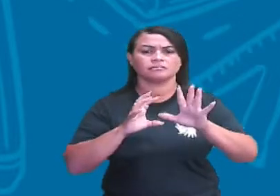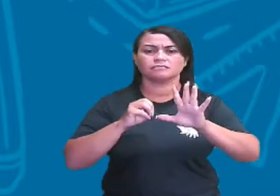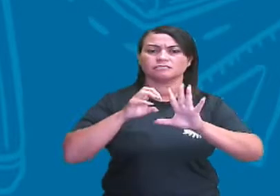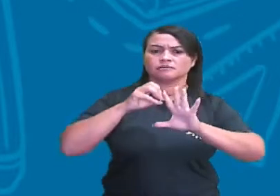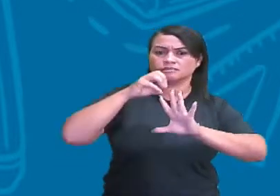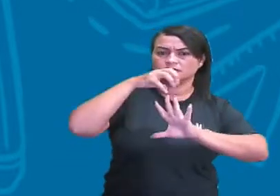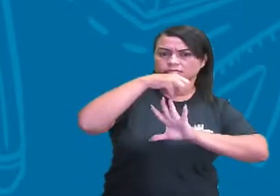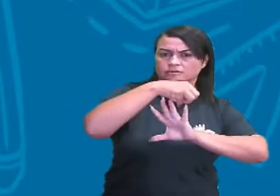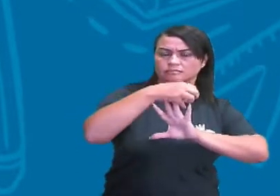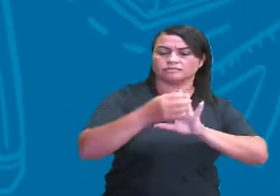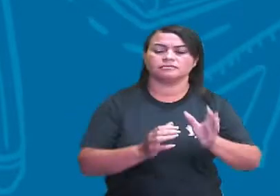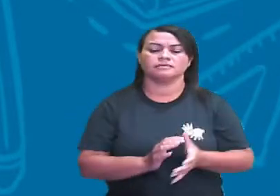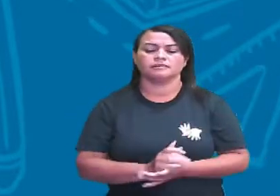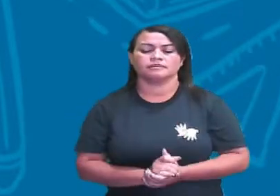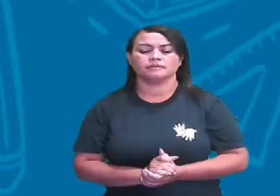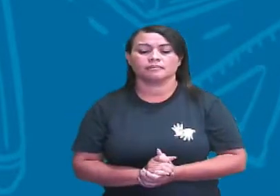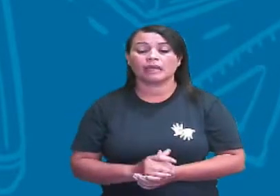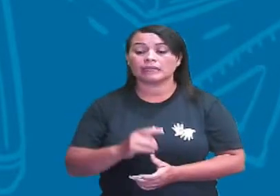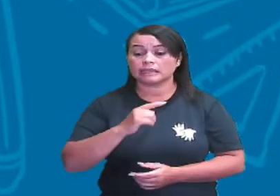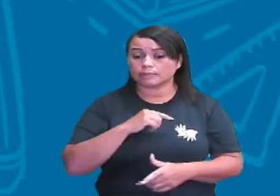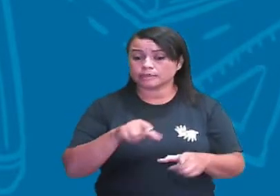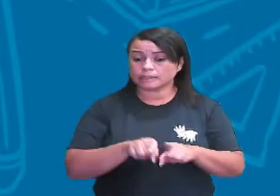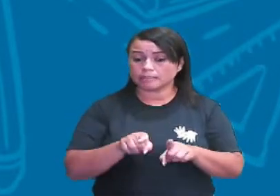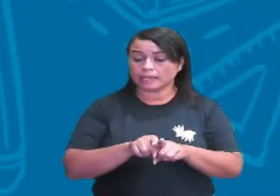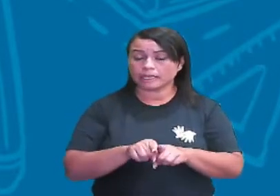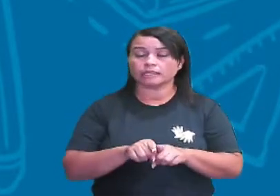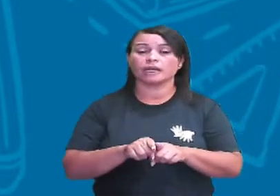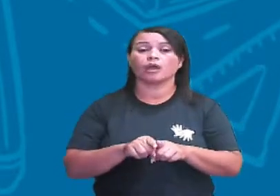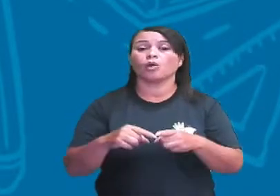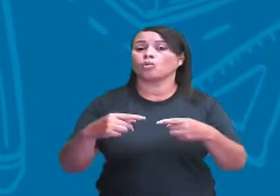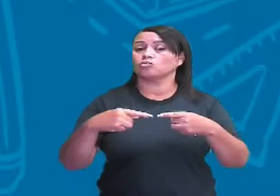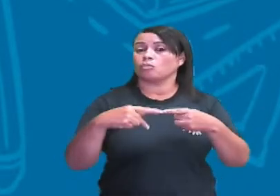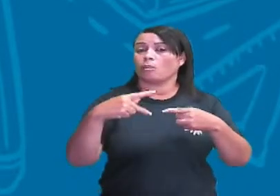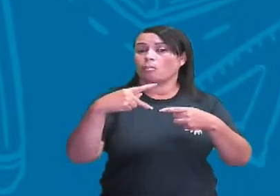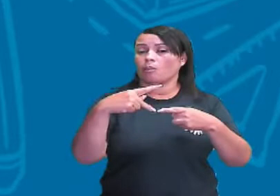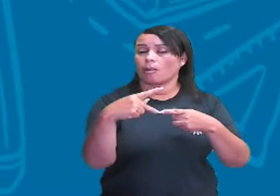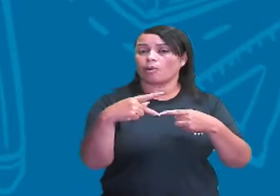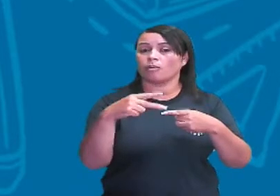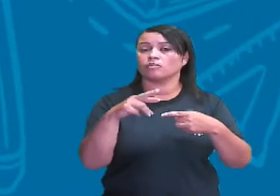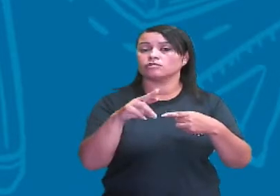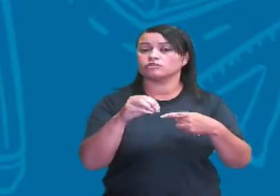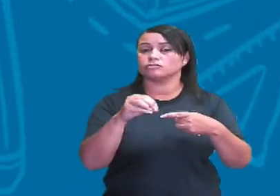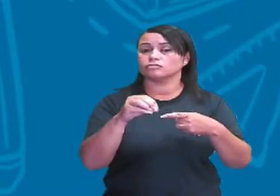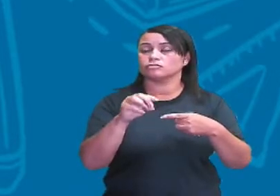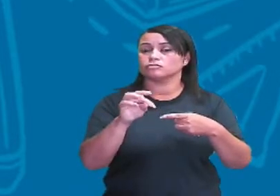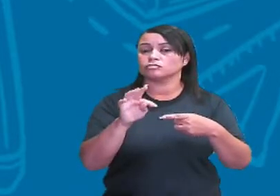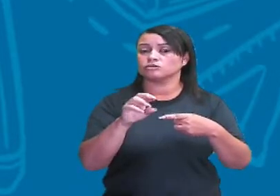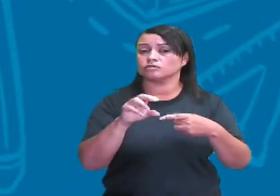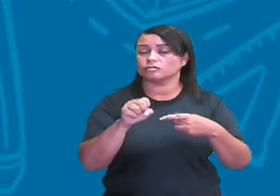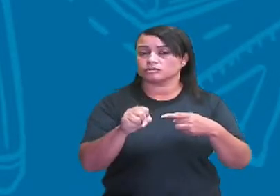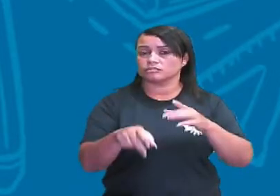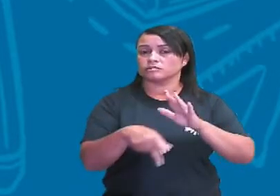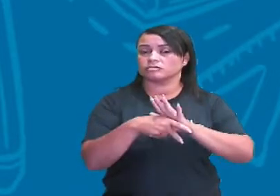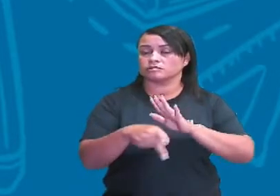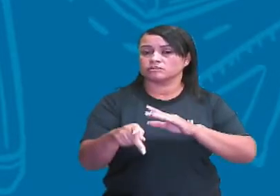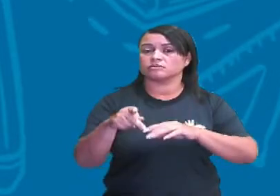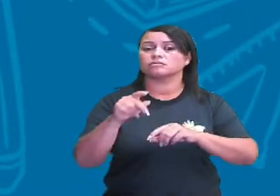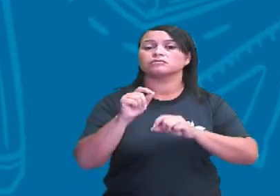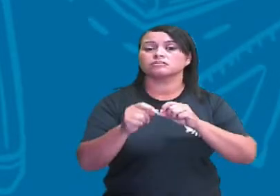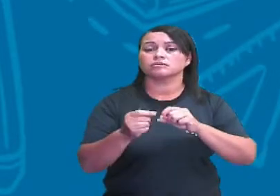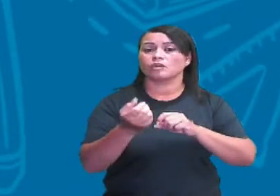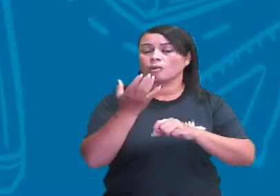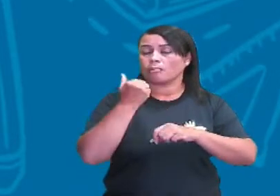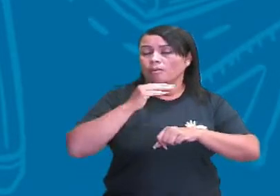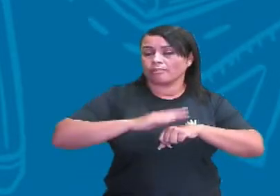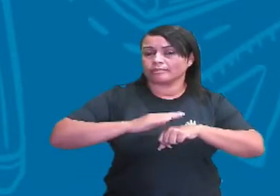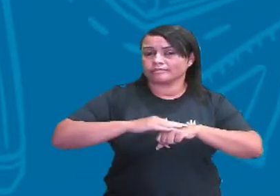alimentar. Nós temos os produtores, né? Vão fabricar o seu próprio alimento através de um processo